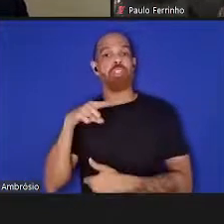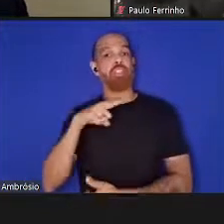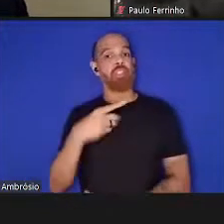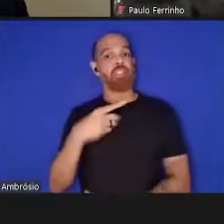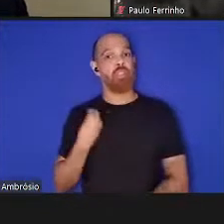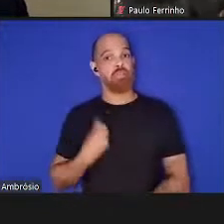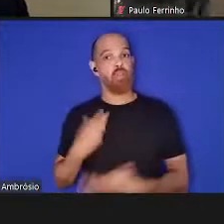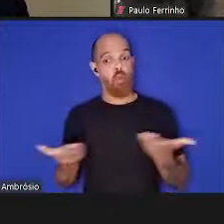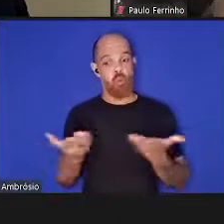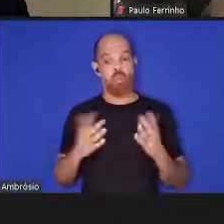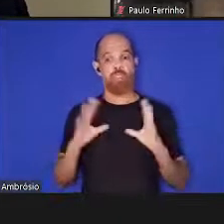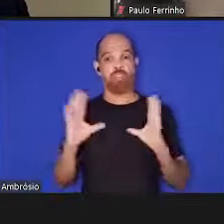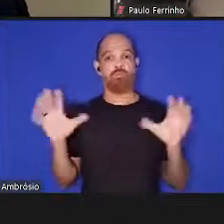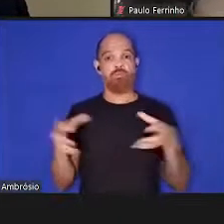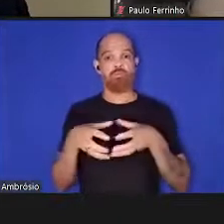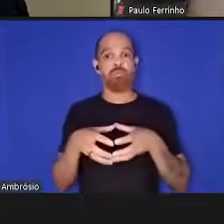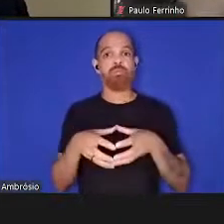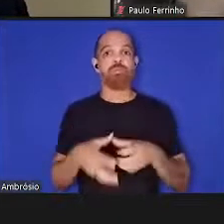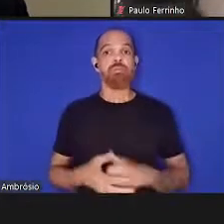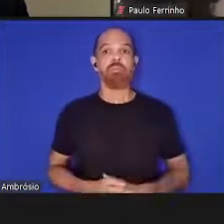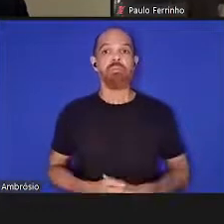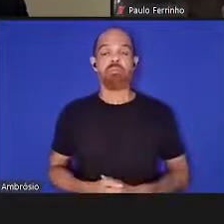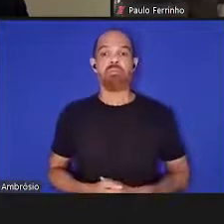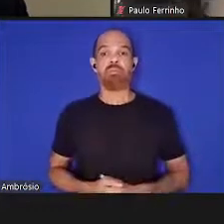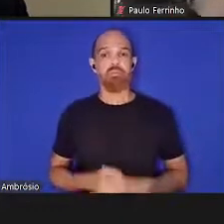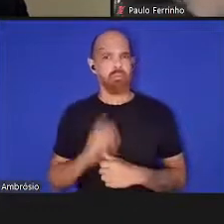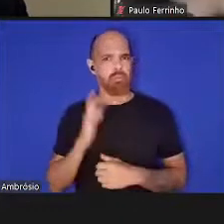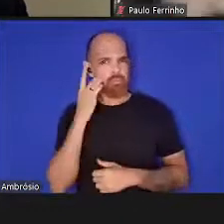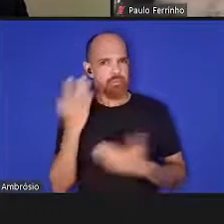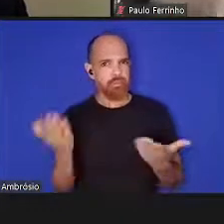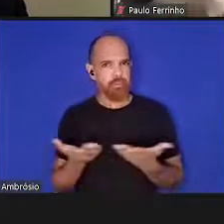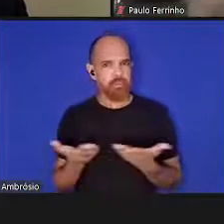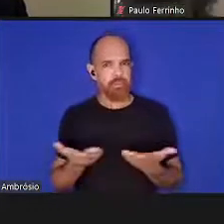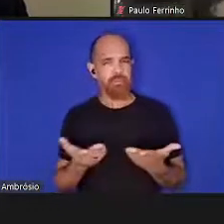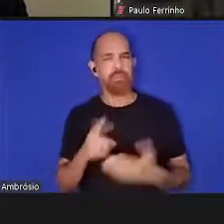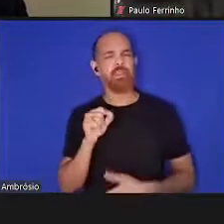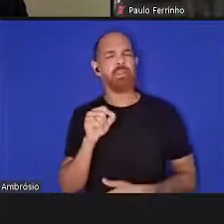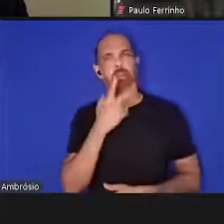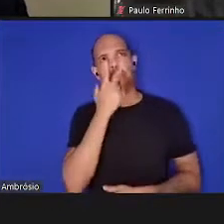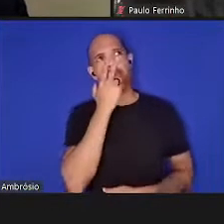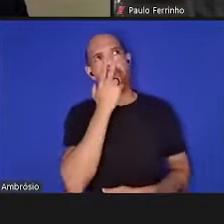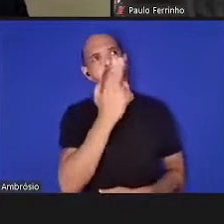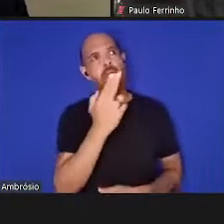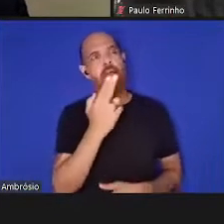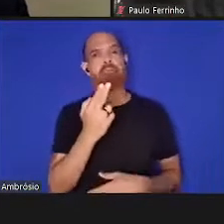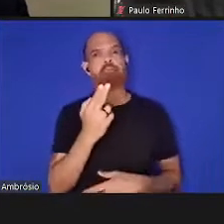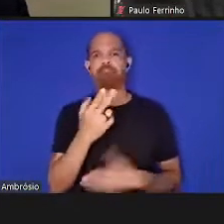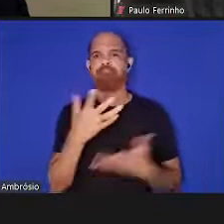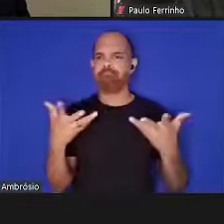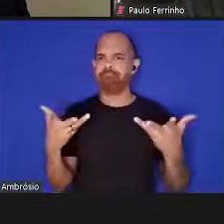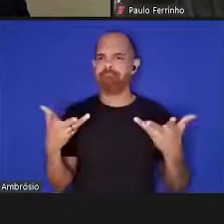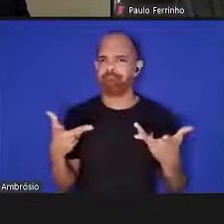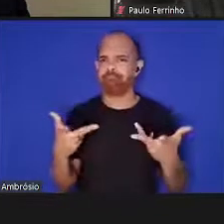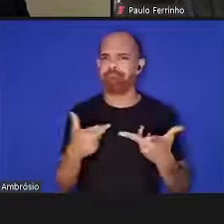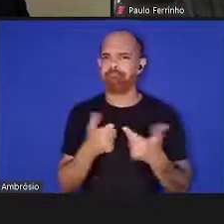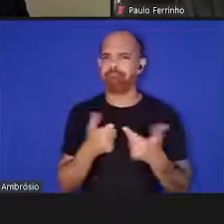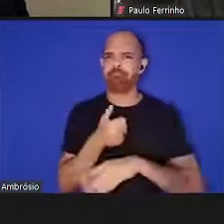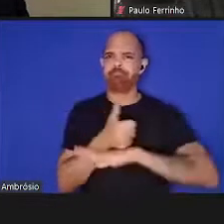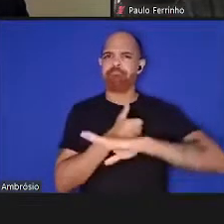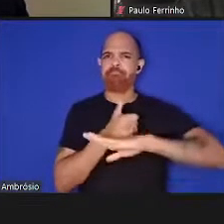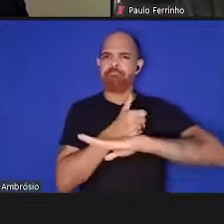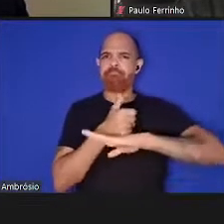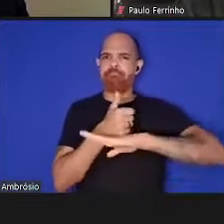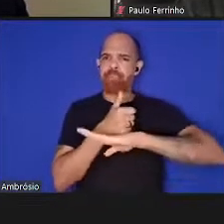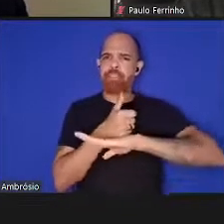aqui reunidos. Eu acho também que o dia de hoje é particularmente exemplar para dizer que,